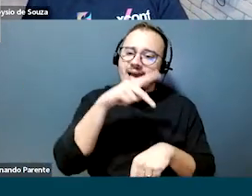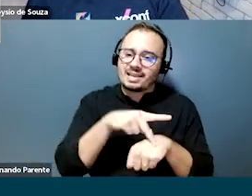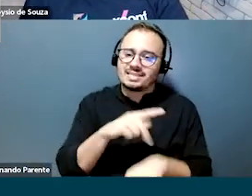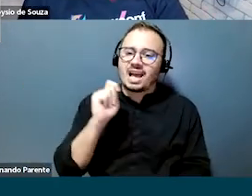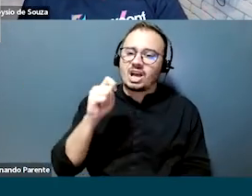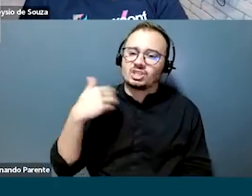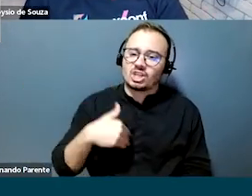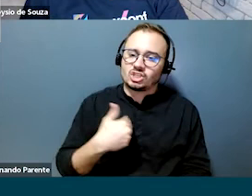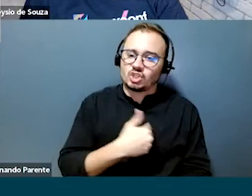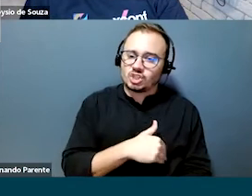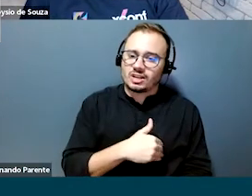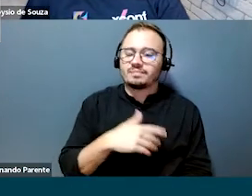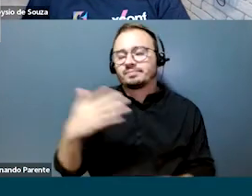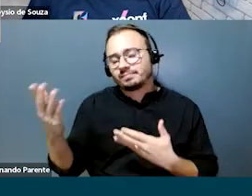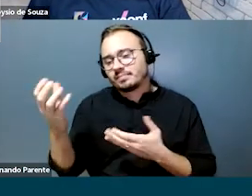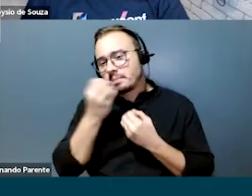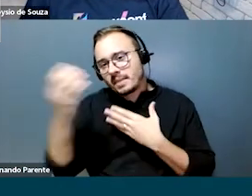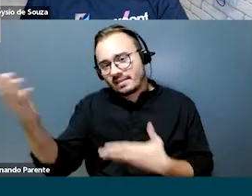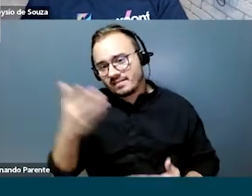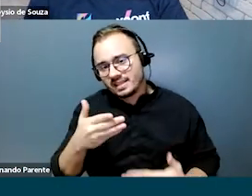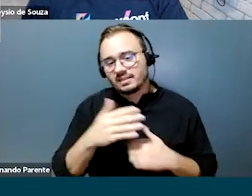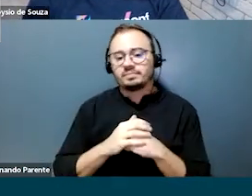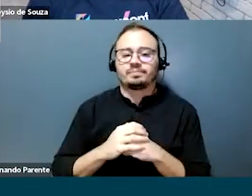Então, vai lá, Camila, o palco é seu agora.